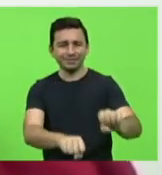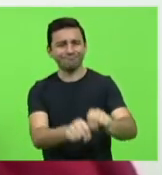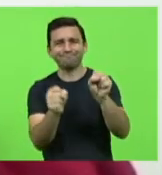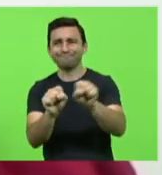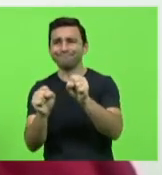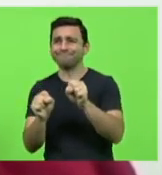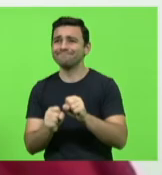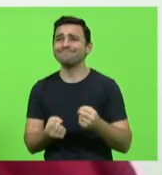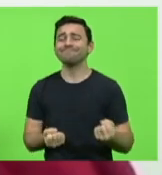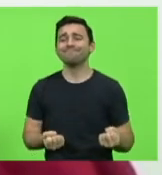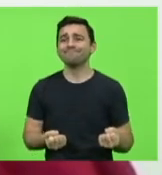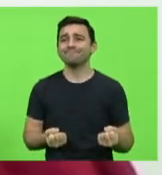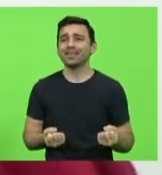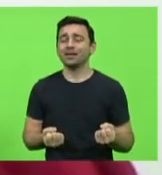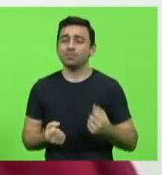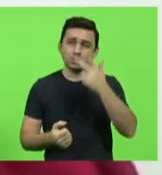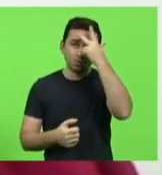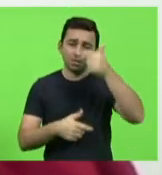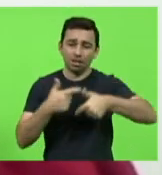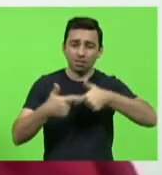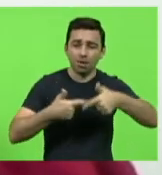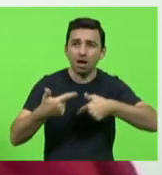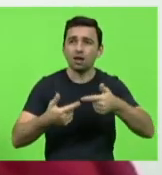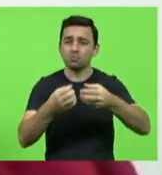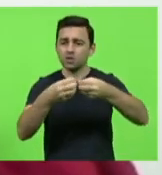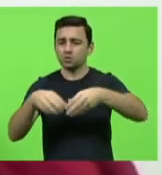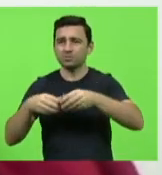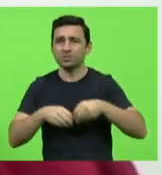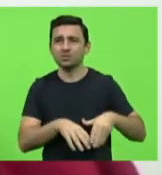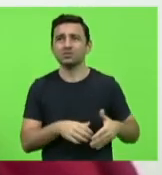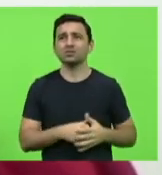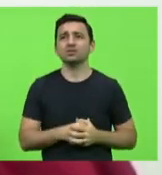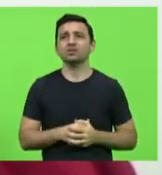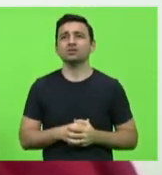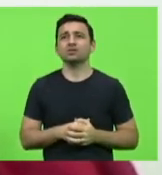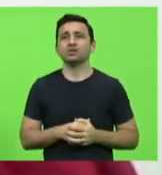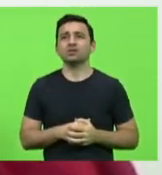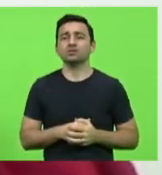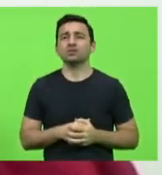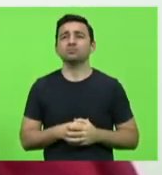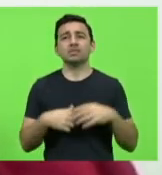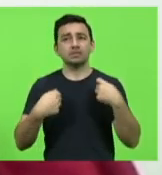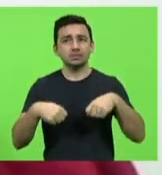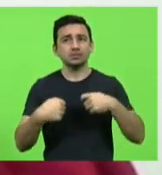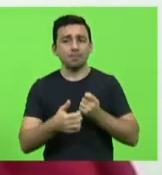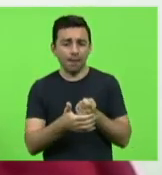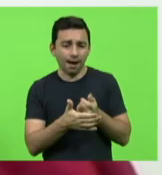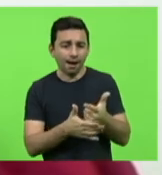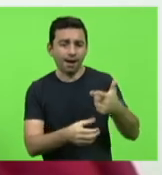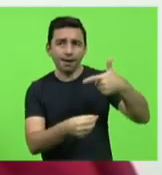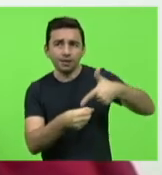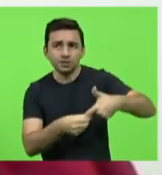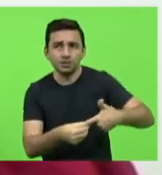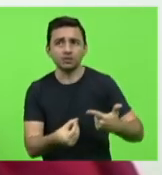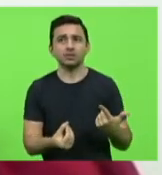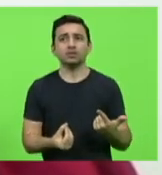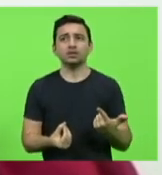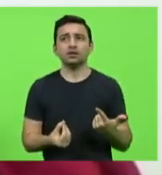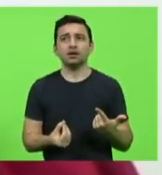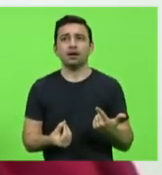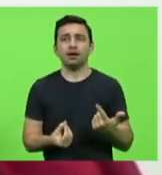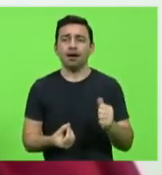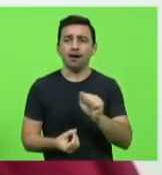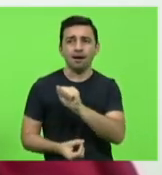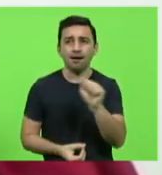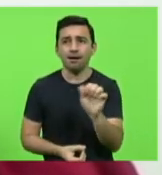trabalhadores acumulando prejuízos já não basta ter de dar conta de pagar o combustível com o preço lá nas